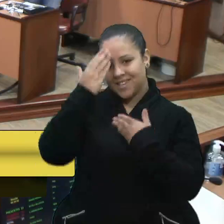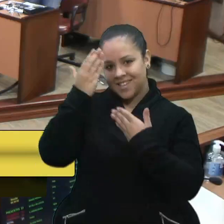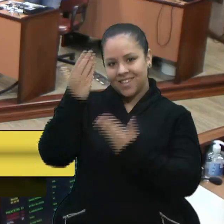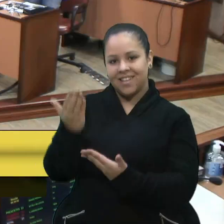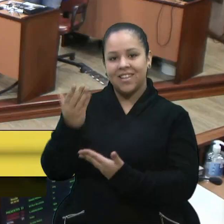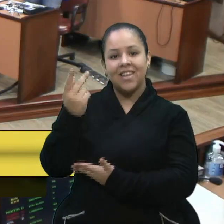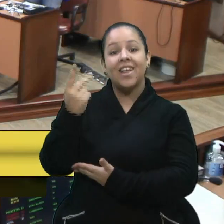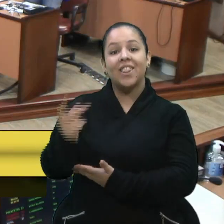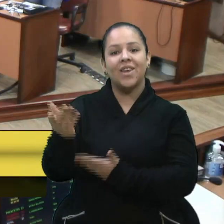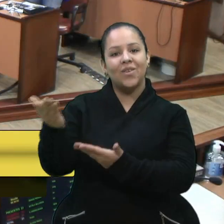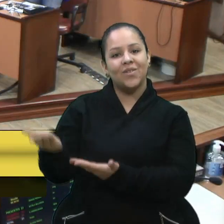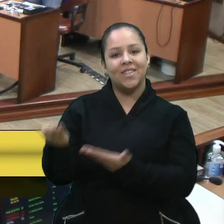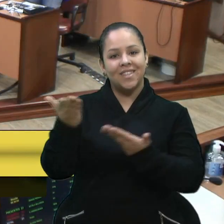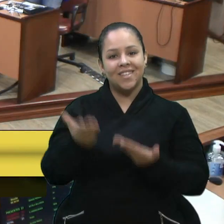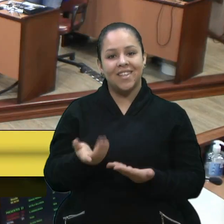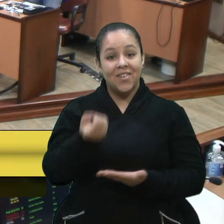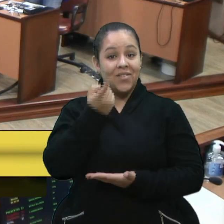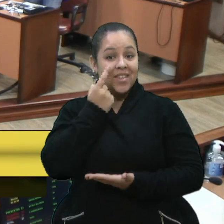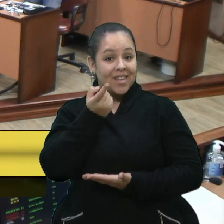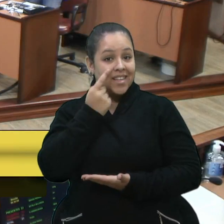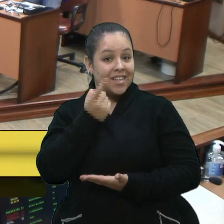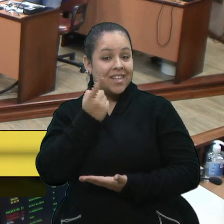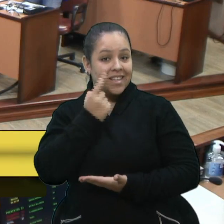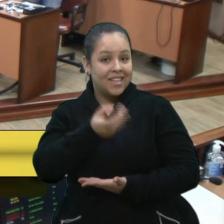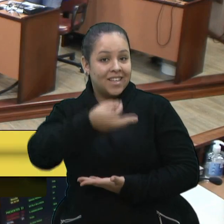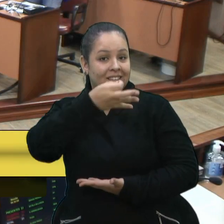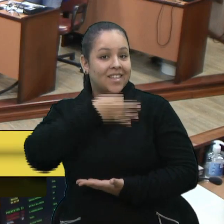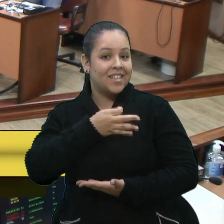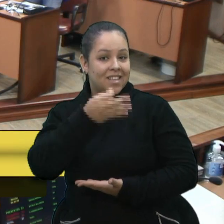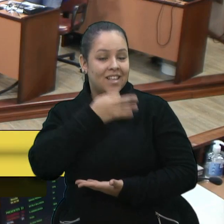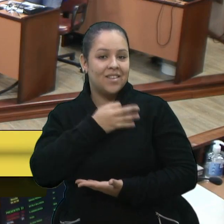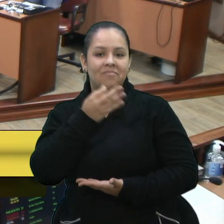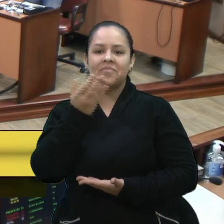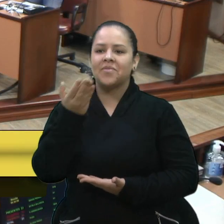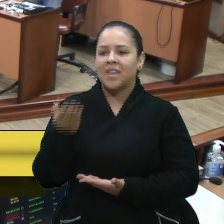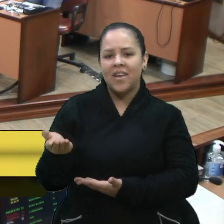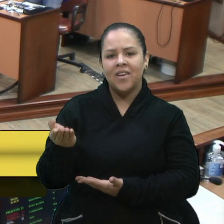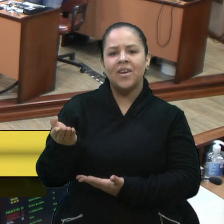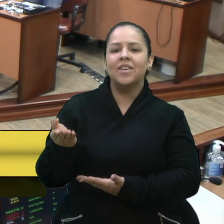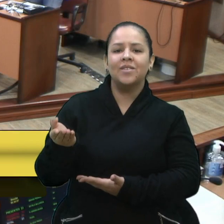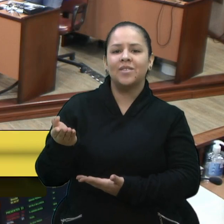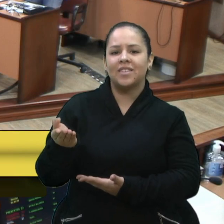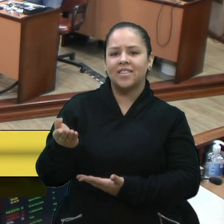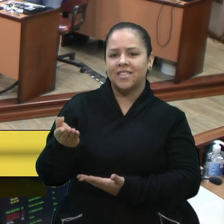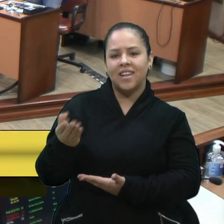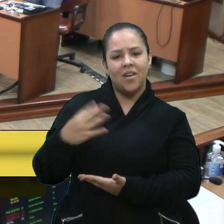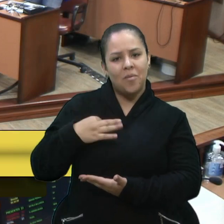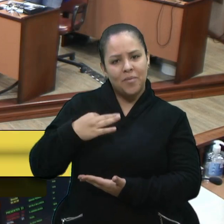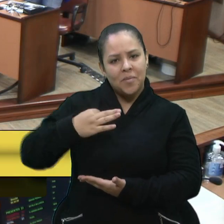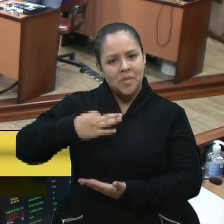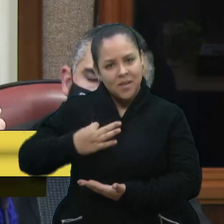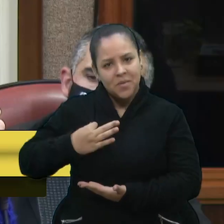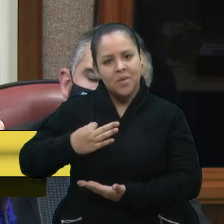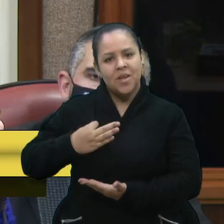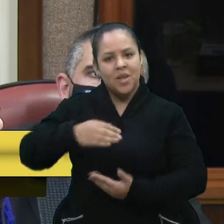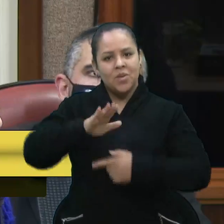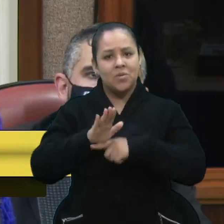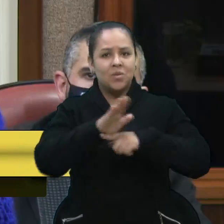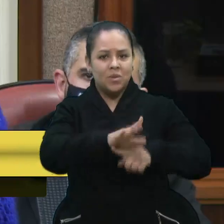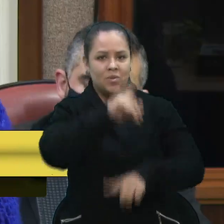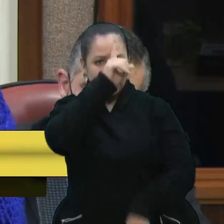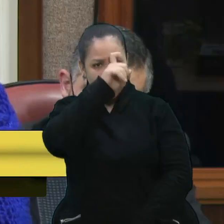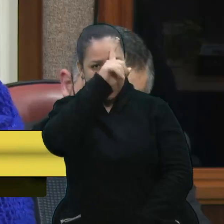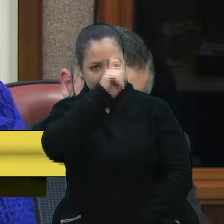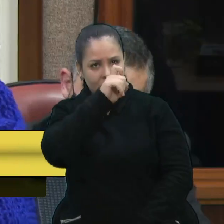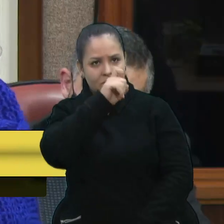Honra vê-lo em Caxias do Sul, muito nos alegra ver a sua disponibilidade em auxiliar nossos hospitais em meio a um período